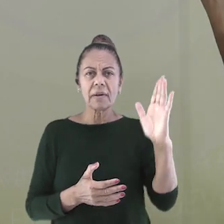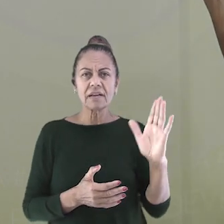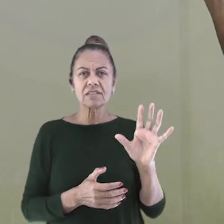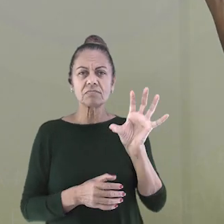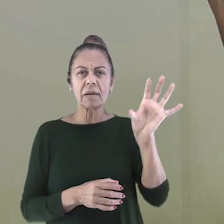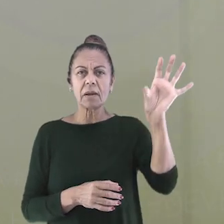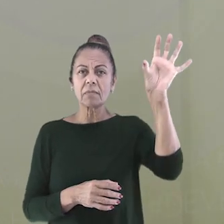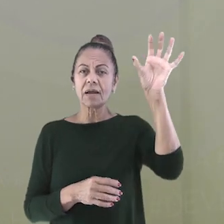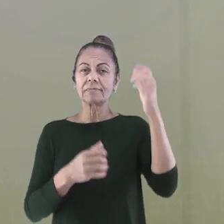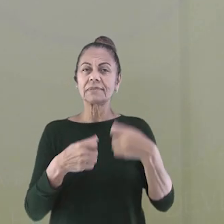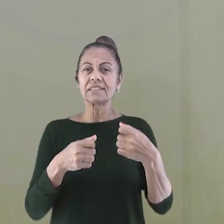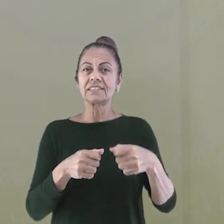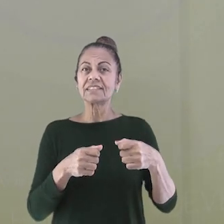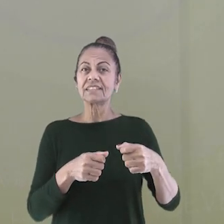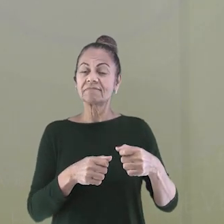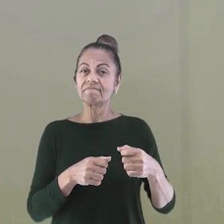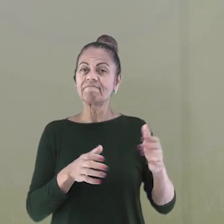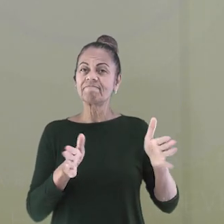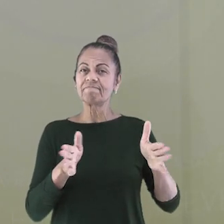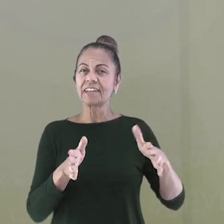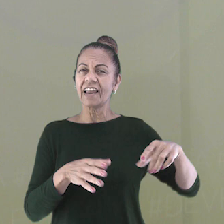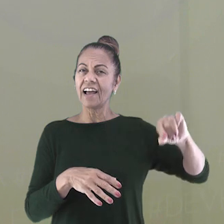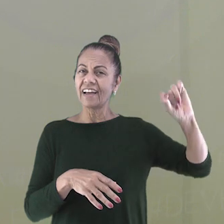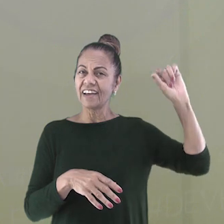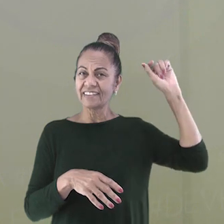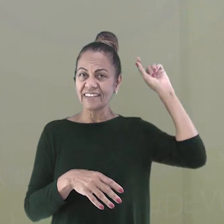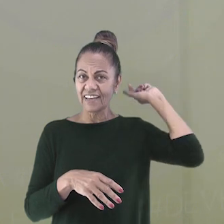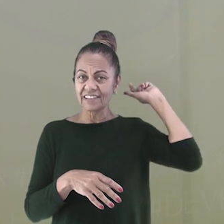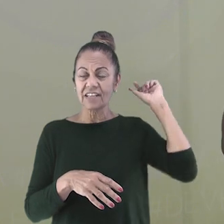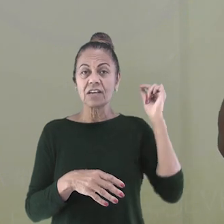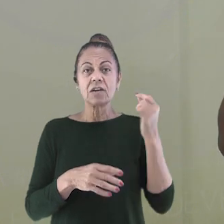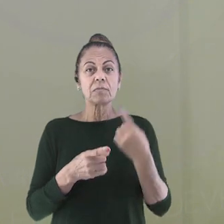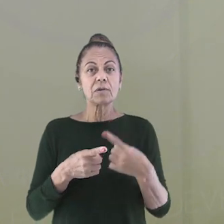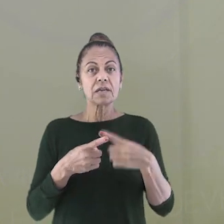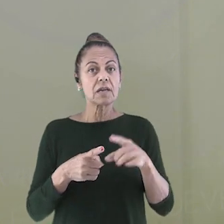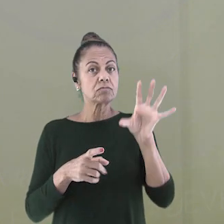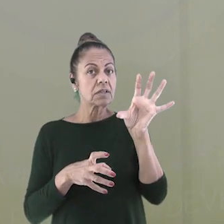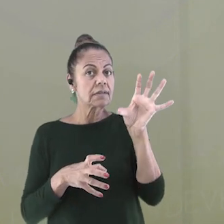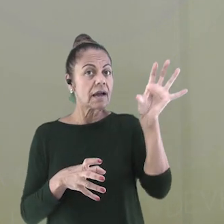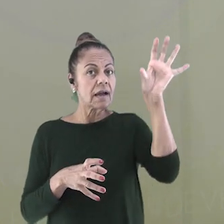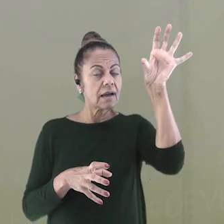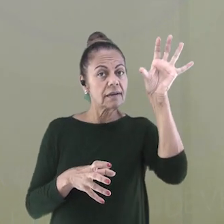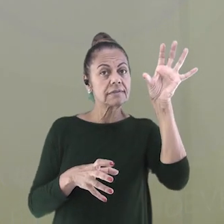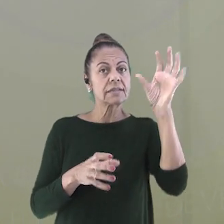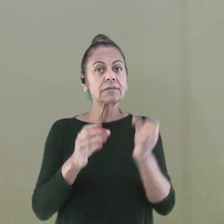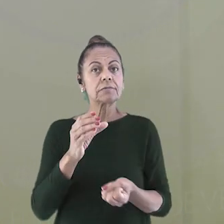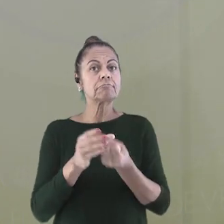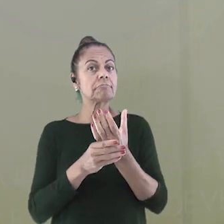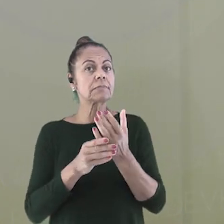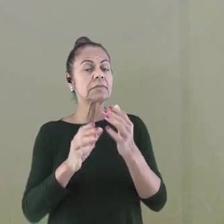no tempo. Importante lembrar que as divisões de território podem ter razões relacionadas às características